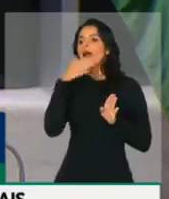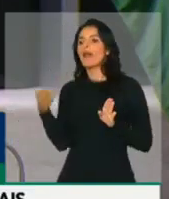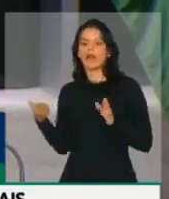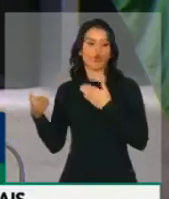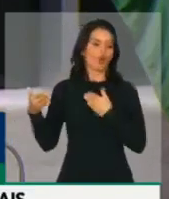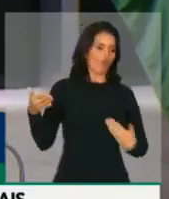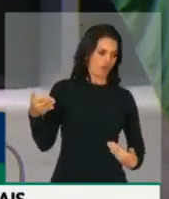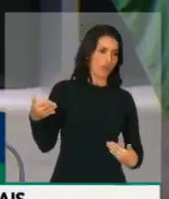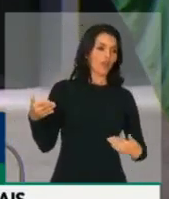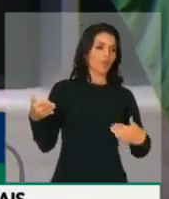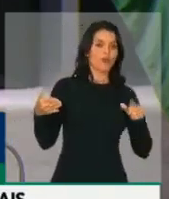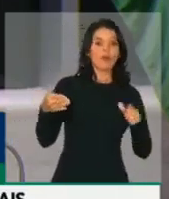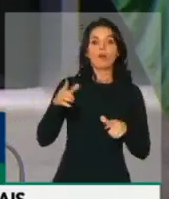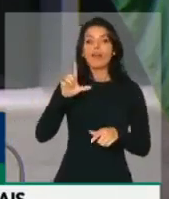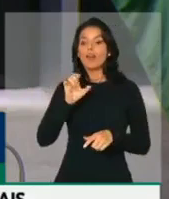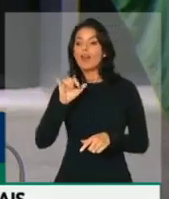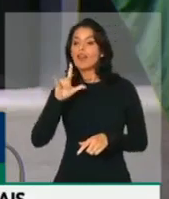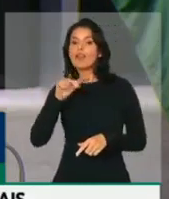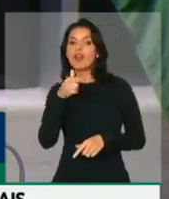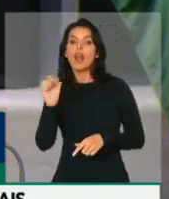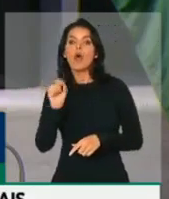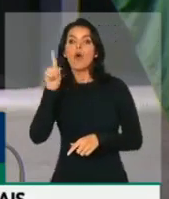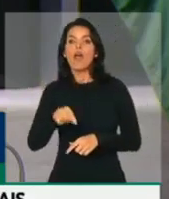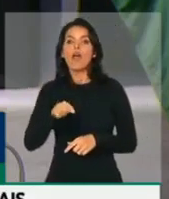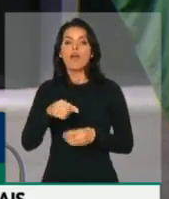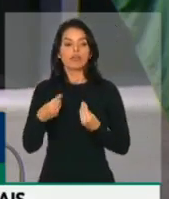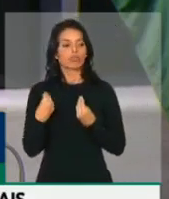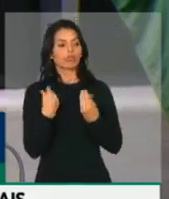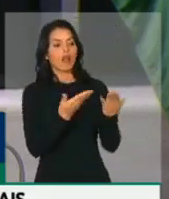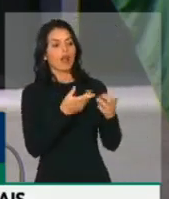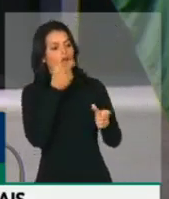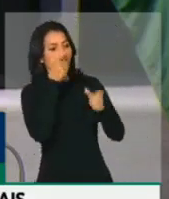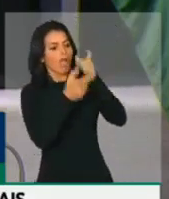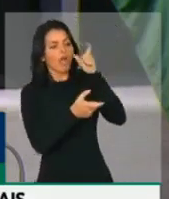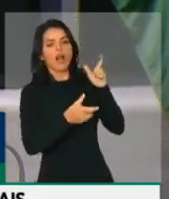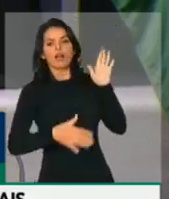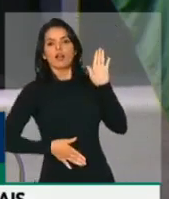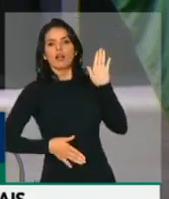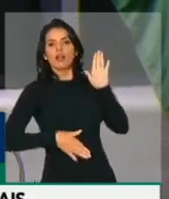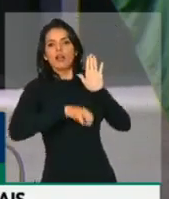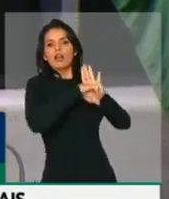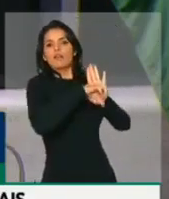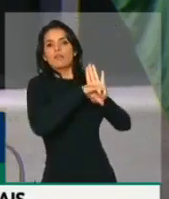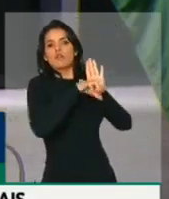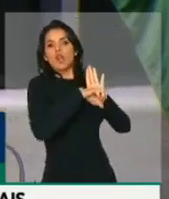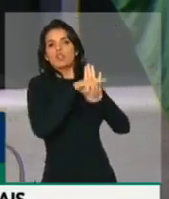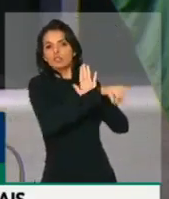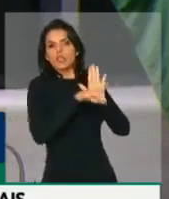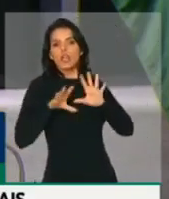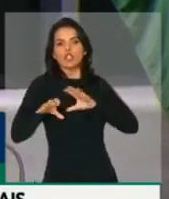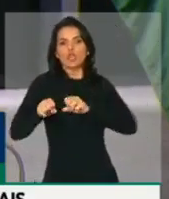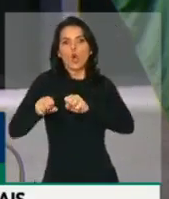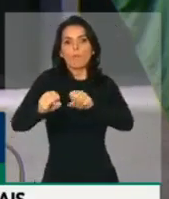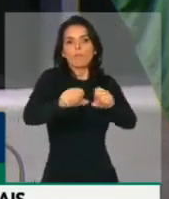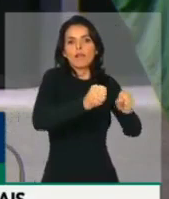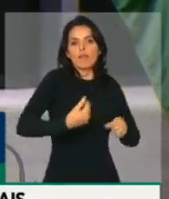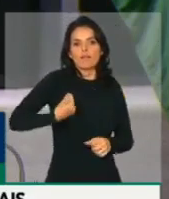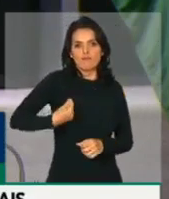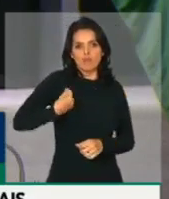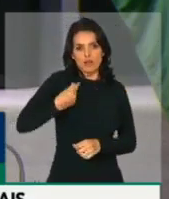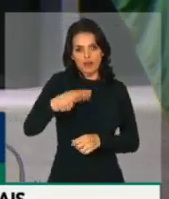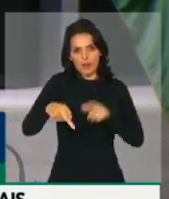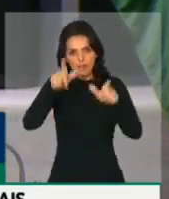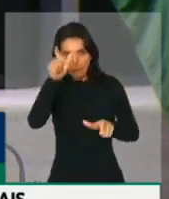um Estado leiloado. De um Estado entregue a interesse criminoso e que domina a vida de pessoas em vários territórios.